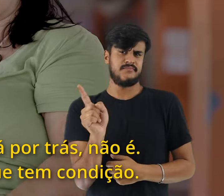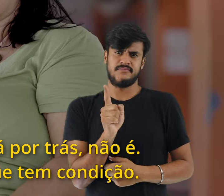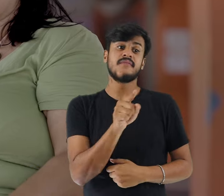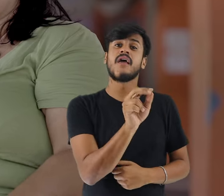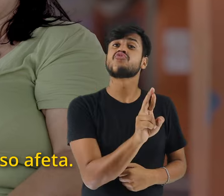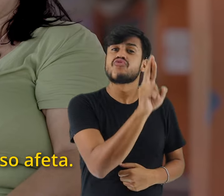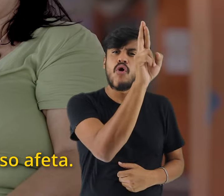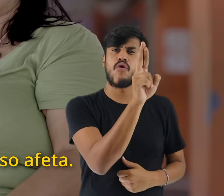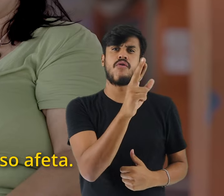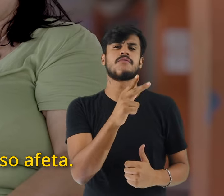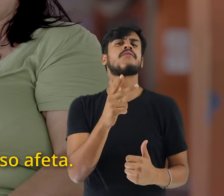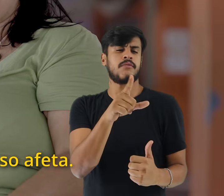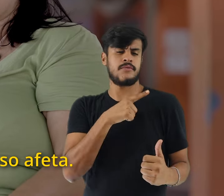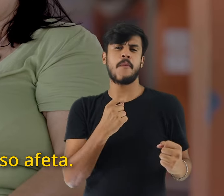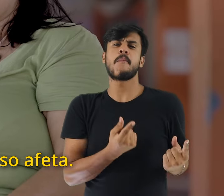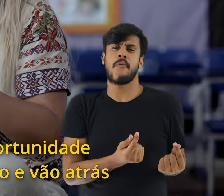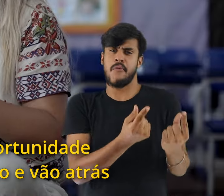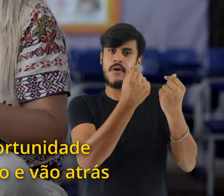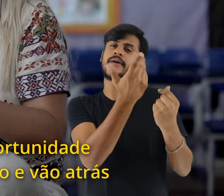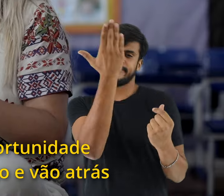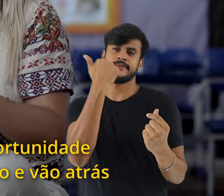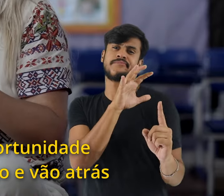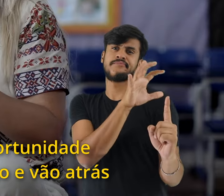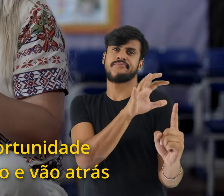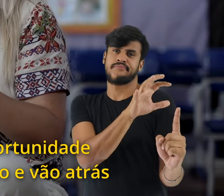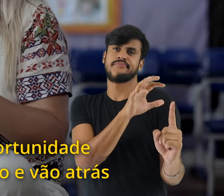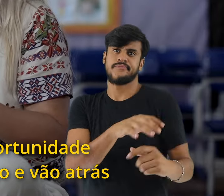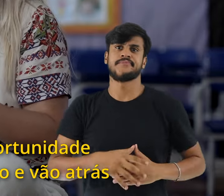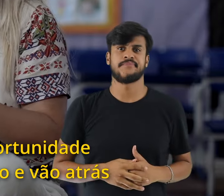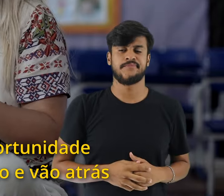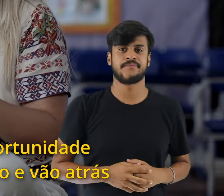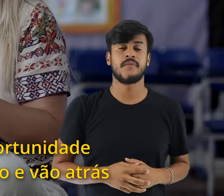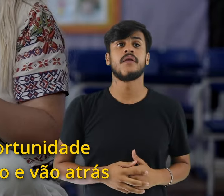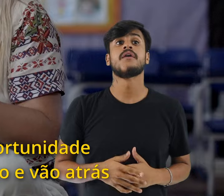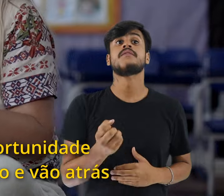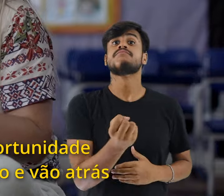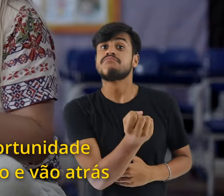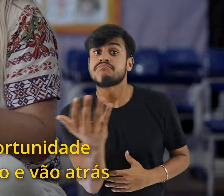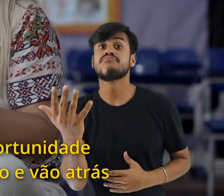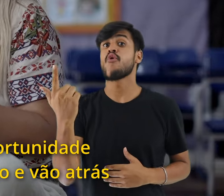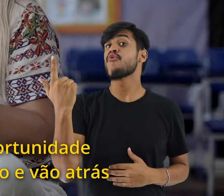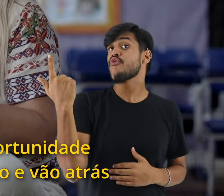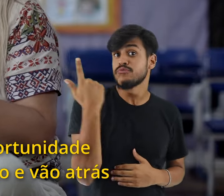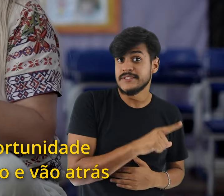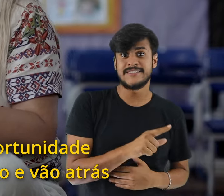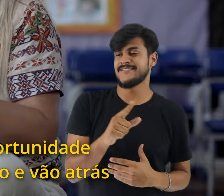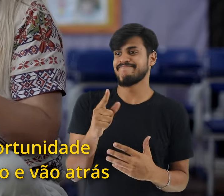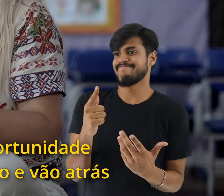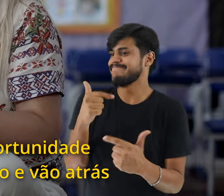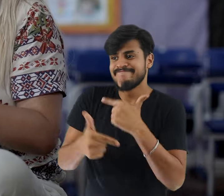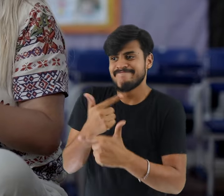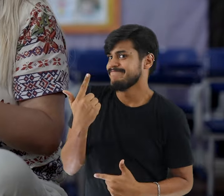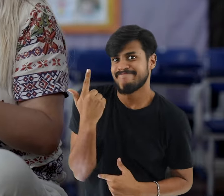tem condição. E a gente sabe que isso afeta. Muitos não tiveram oportunidade de conseguir um emprego e